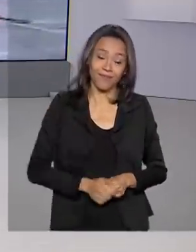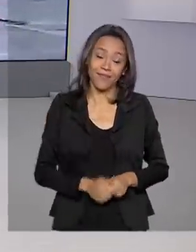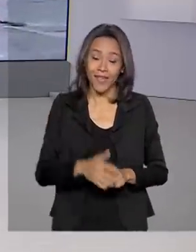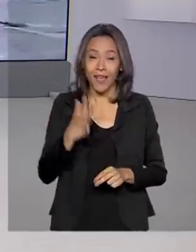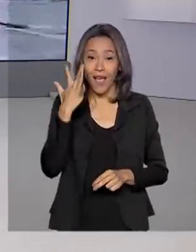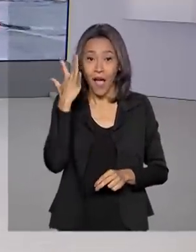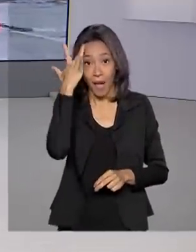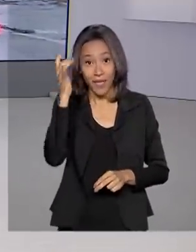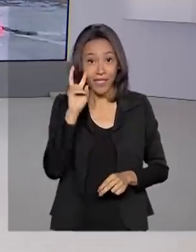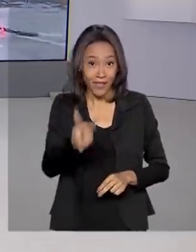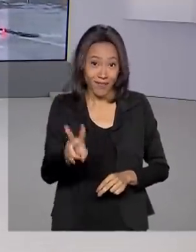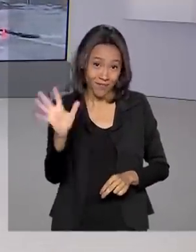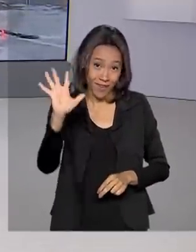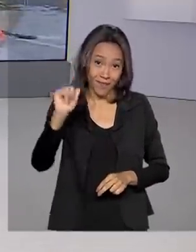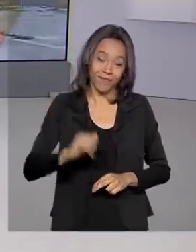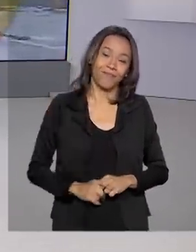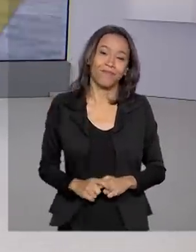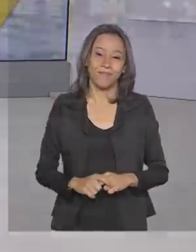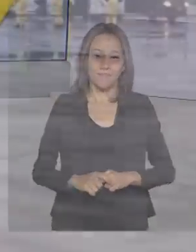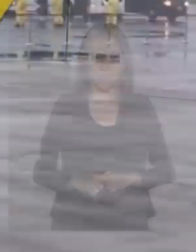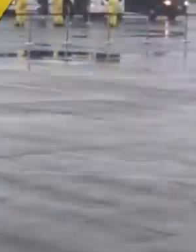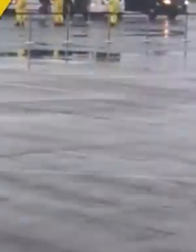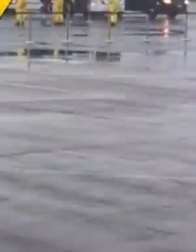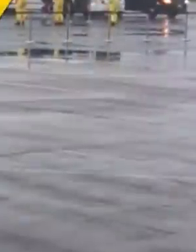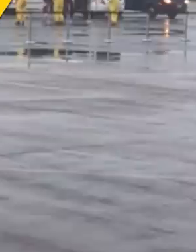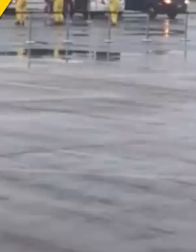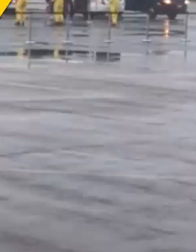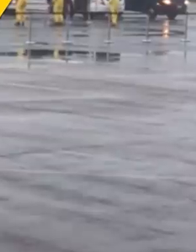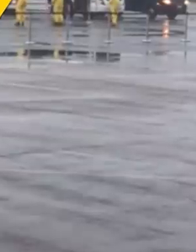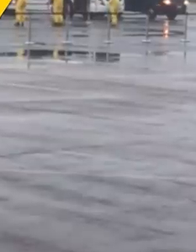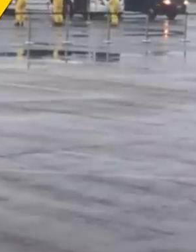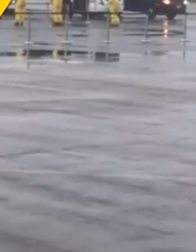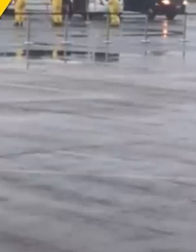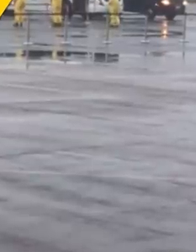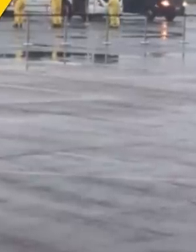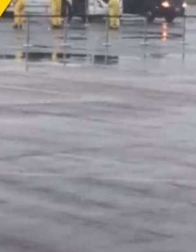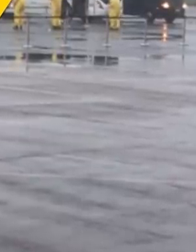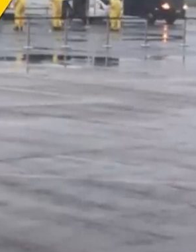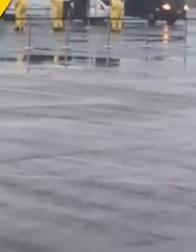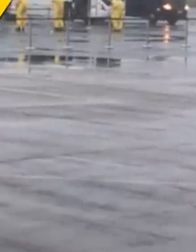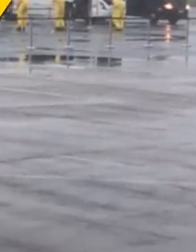A gente se vê amanhã. Até lá, tchau, tchau. Transcrição